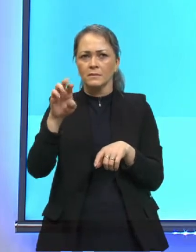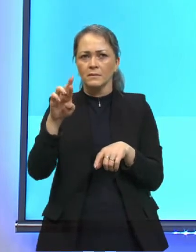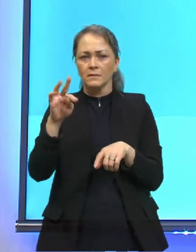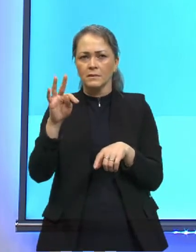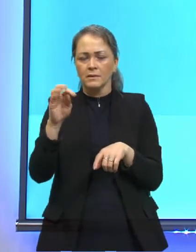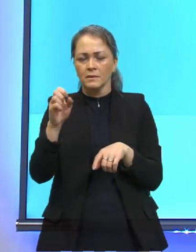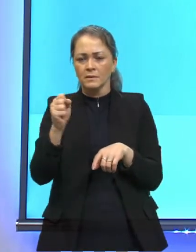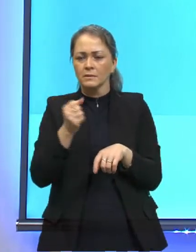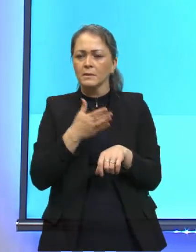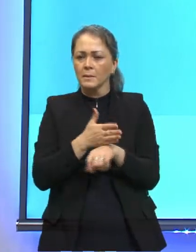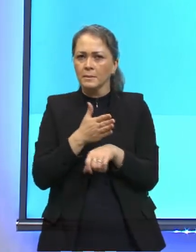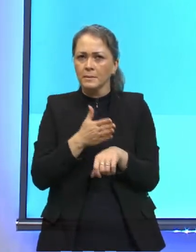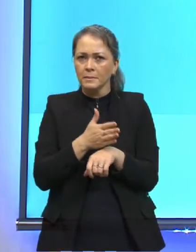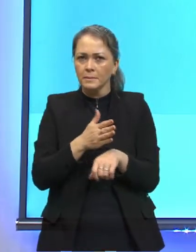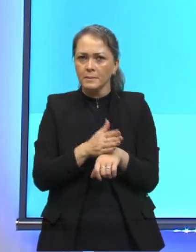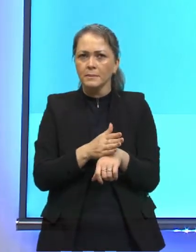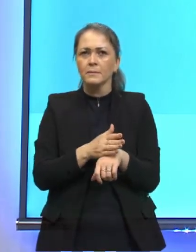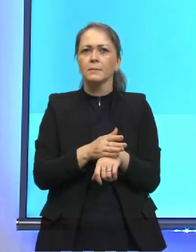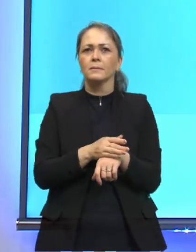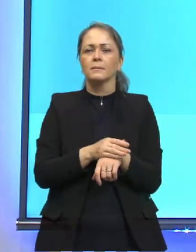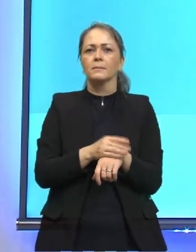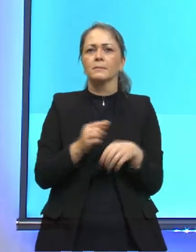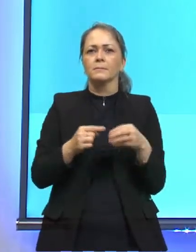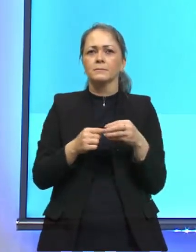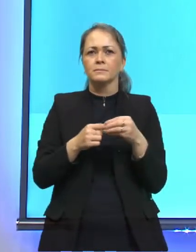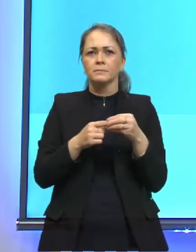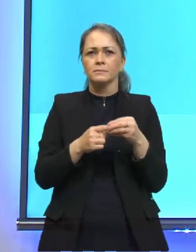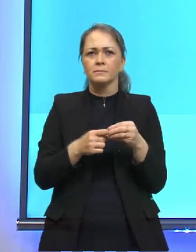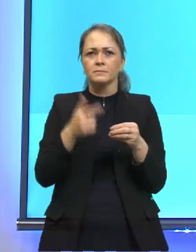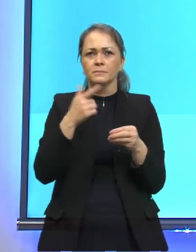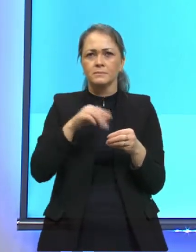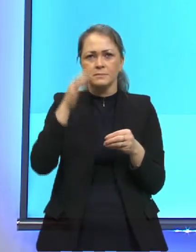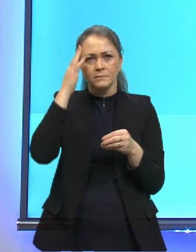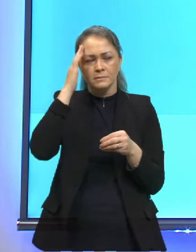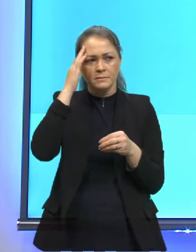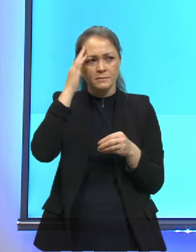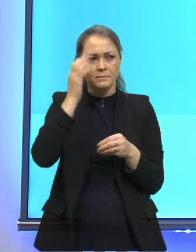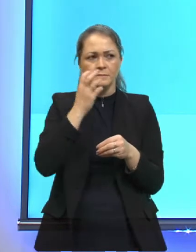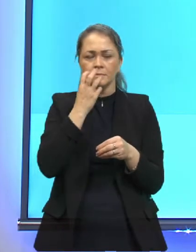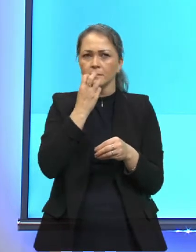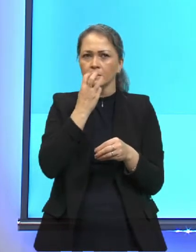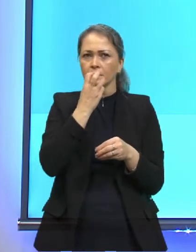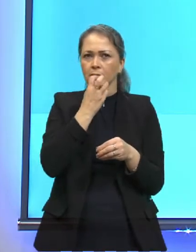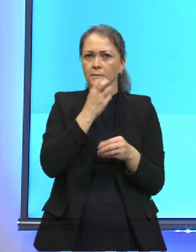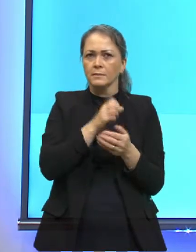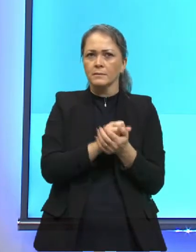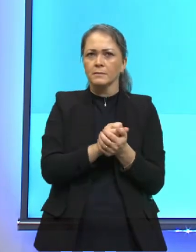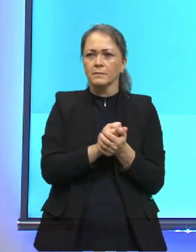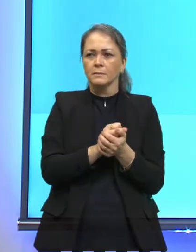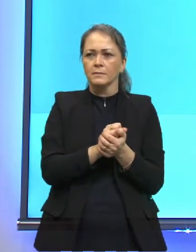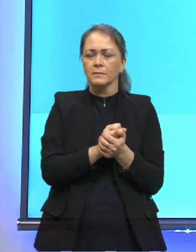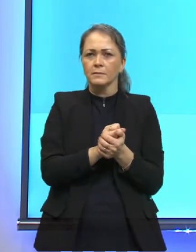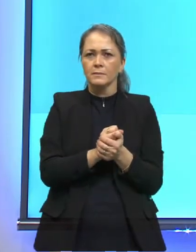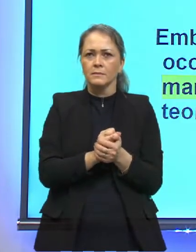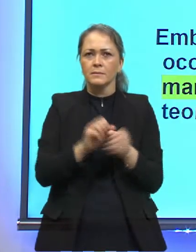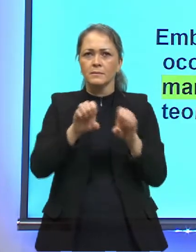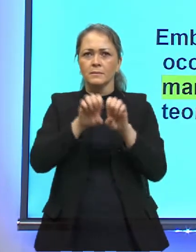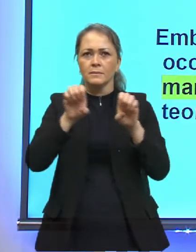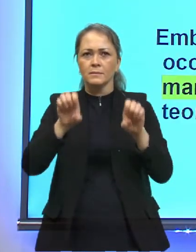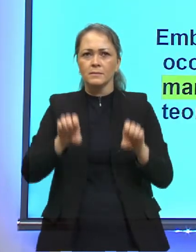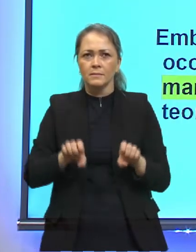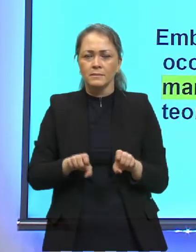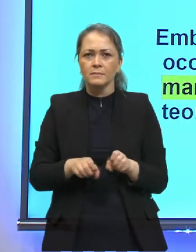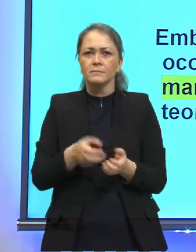compreensões, mas principalmente nós conseguimos entender que Planck lança uma equação e uma